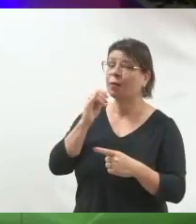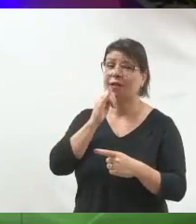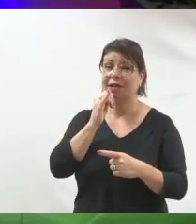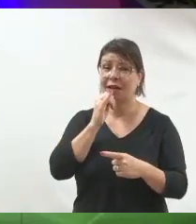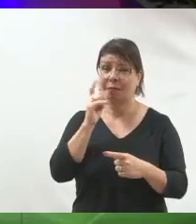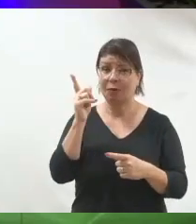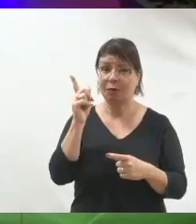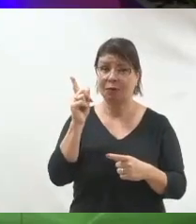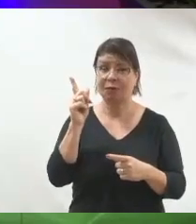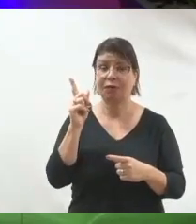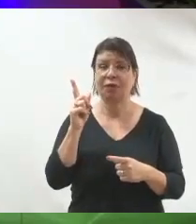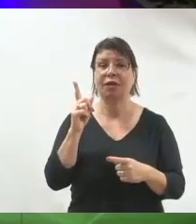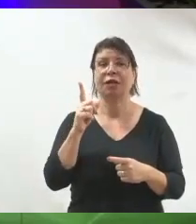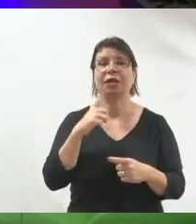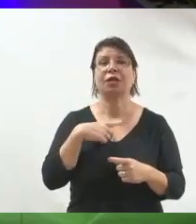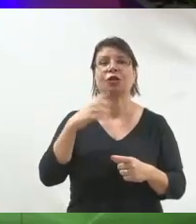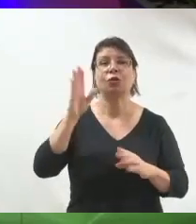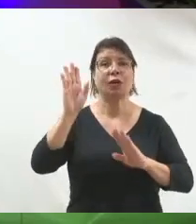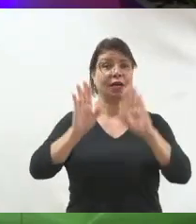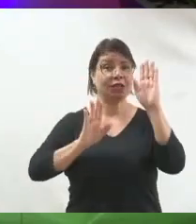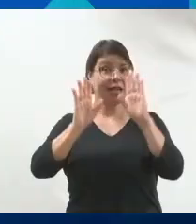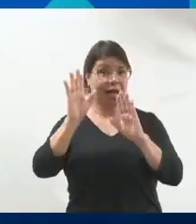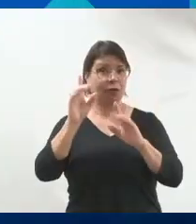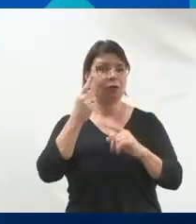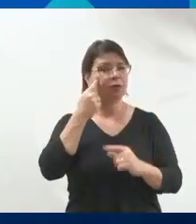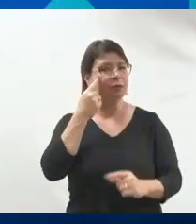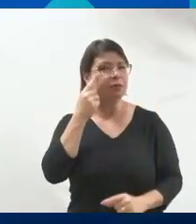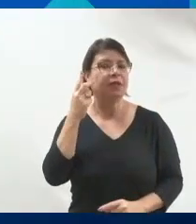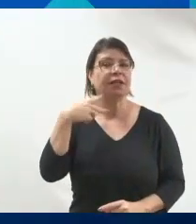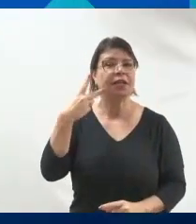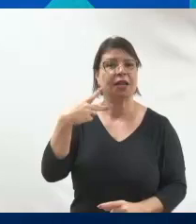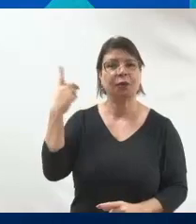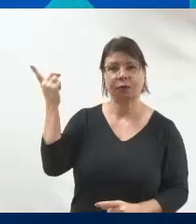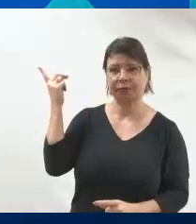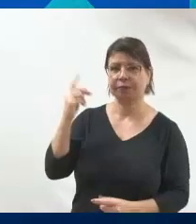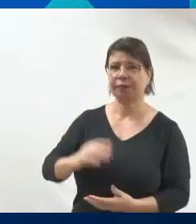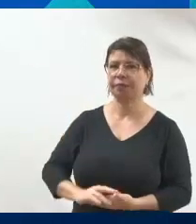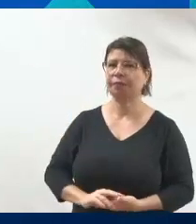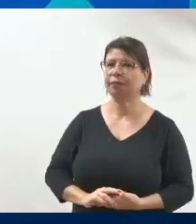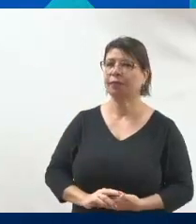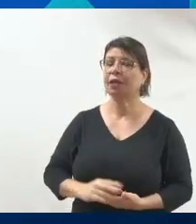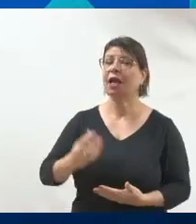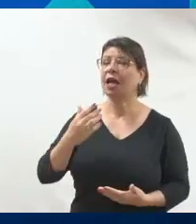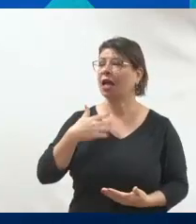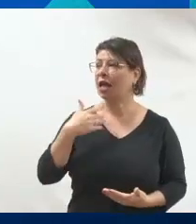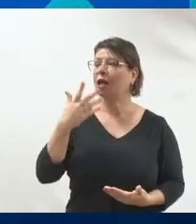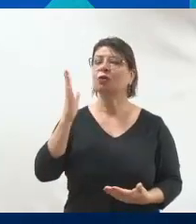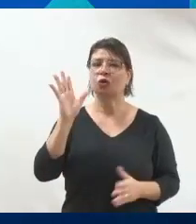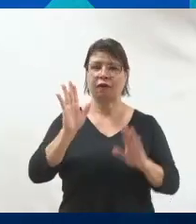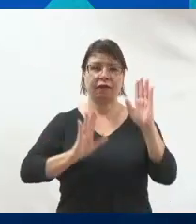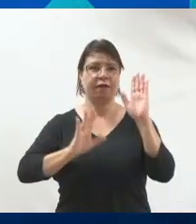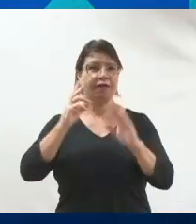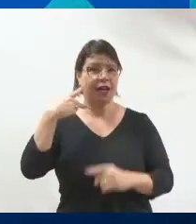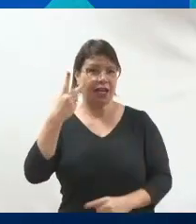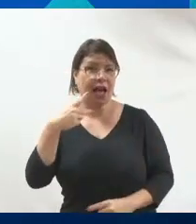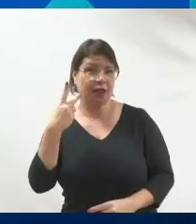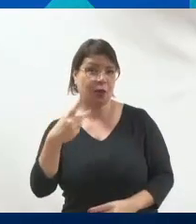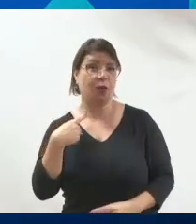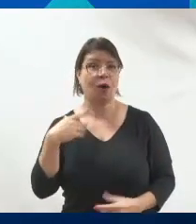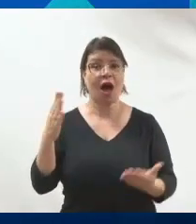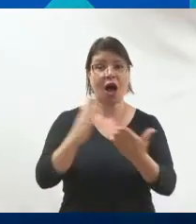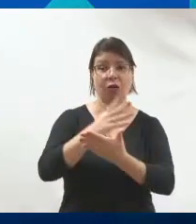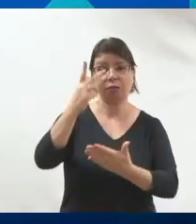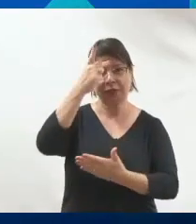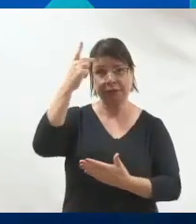um pré-candidato a vereador, por exemplo. Eu sou vereador e é claro que eu já recebi alguns pedidos absurdos tipo esse